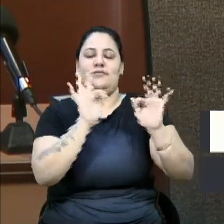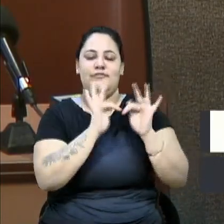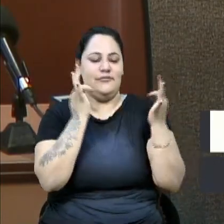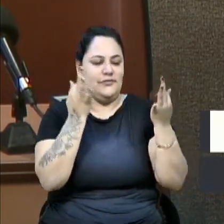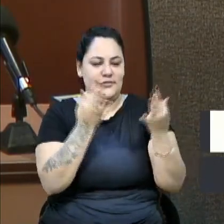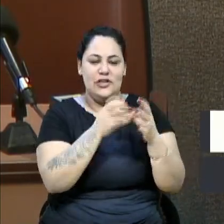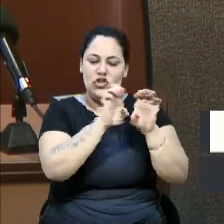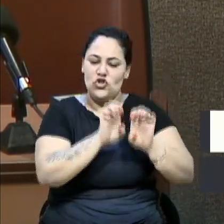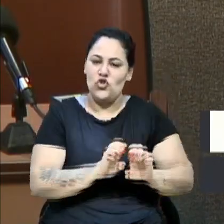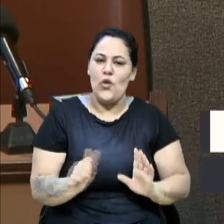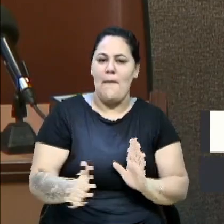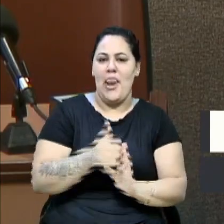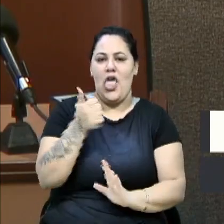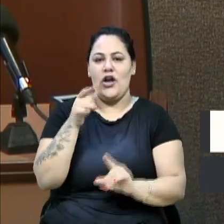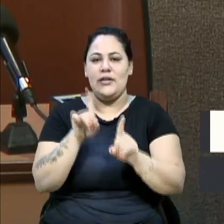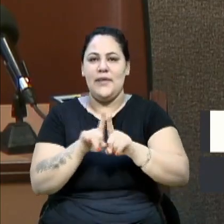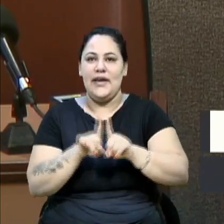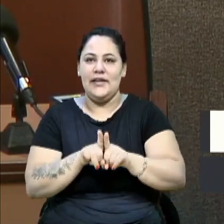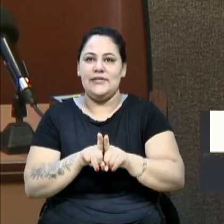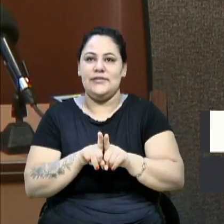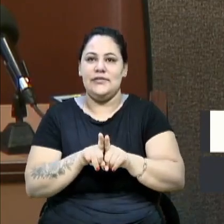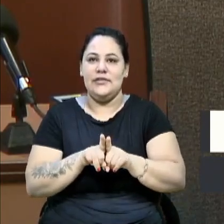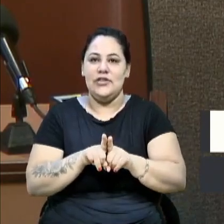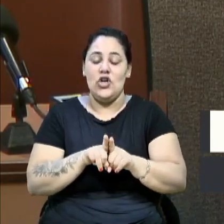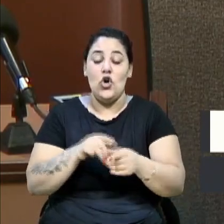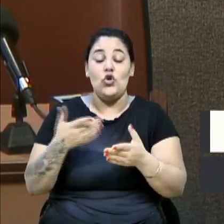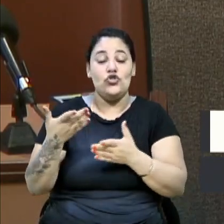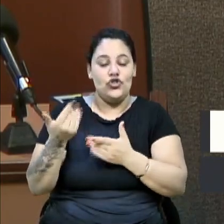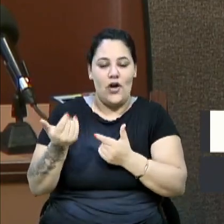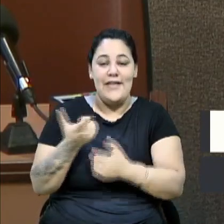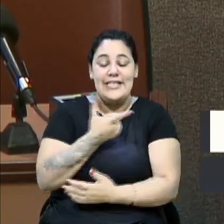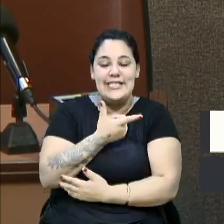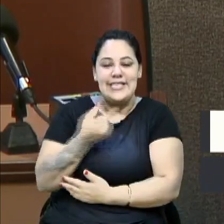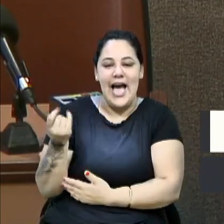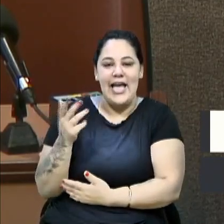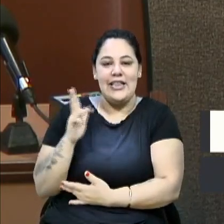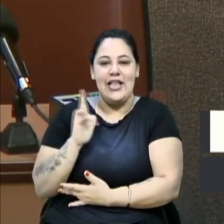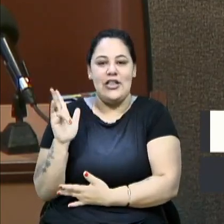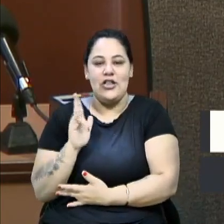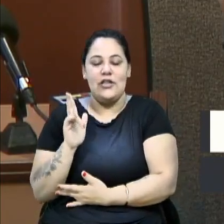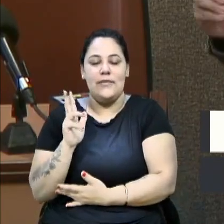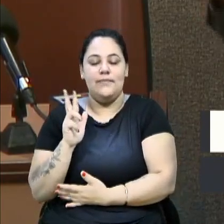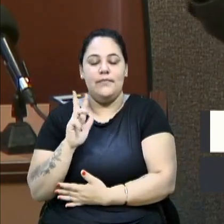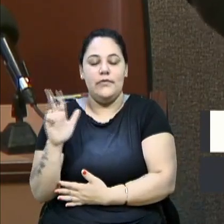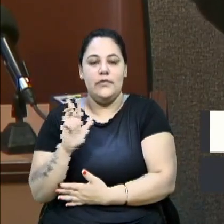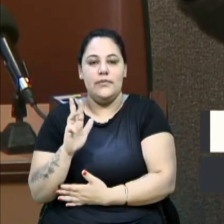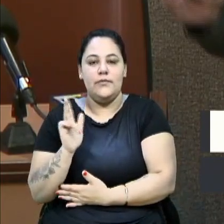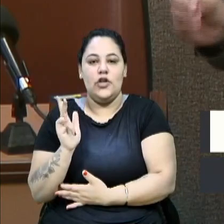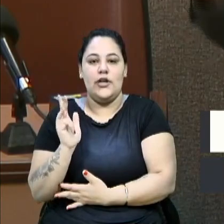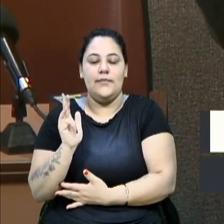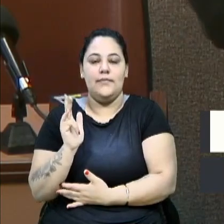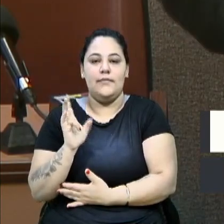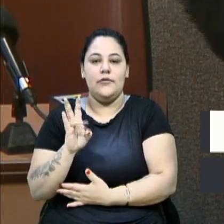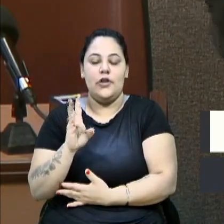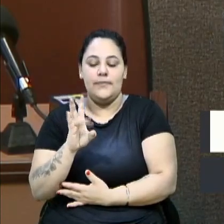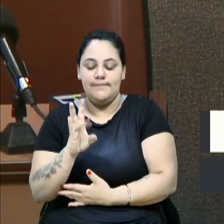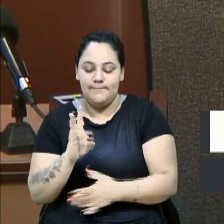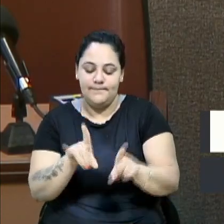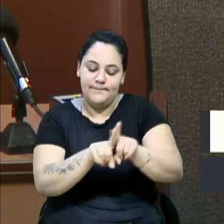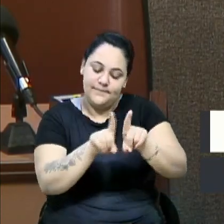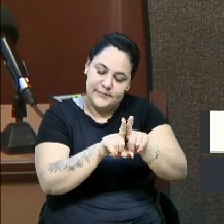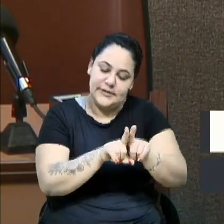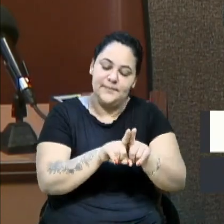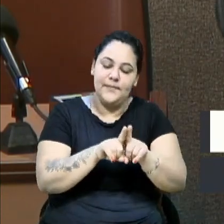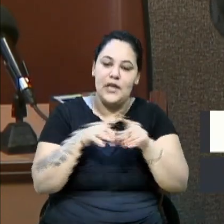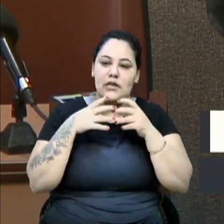estruturadas, tira a juventude da droga, tira a juventude da contravenção, sabendo fazer isso, secretarias como a do